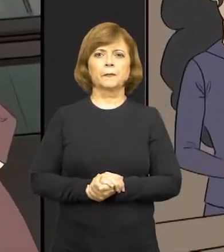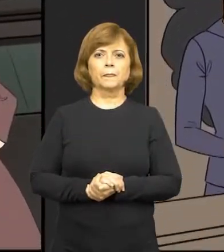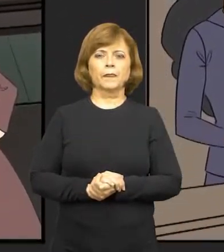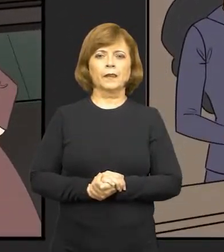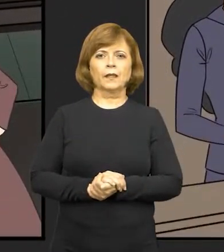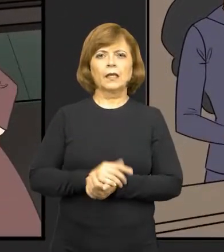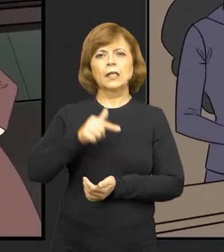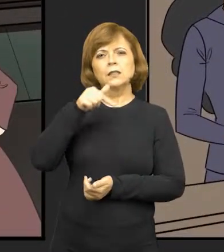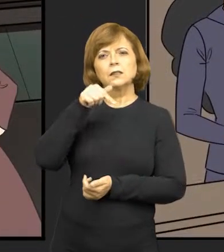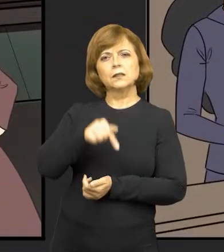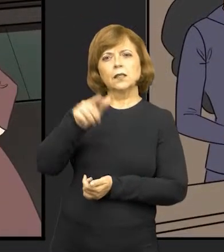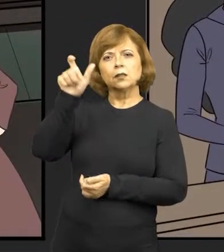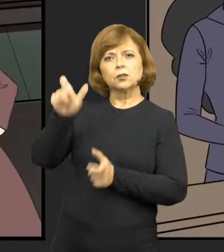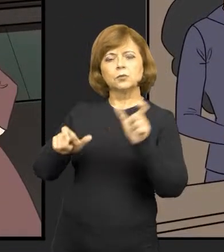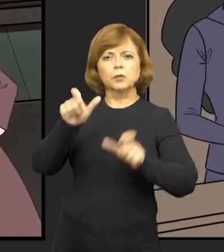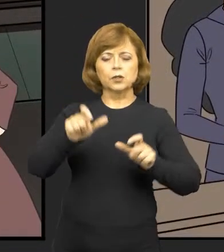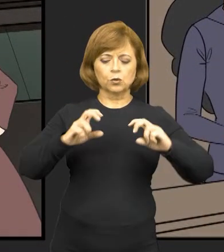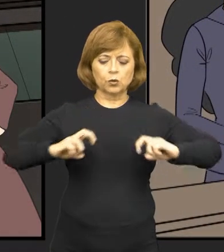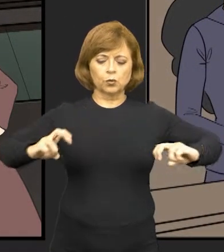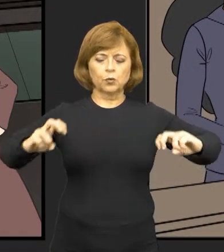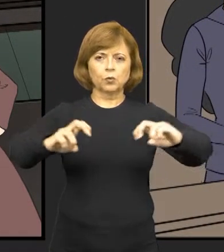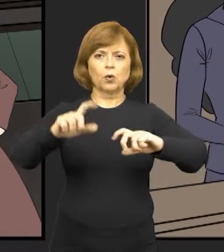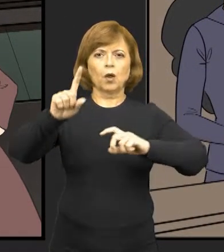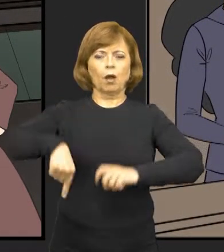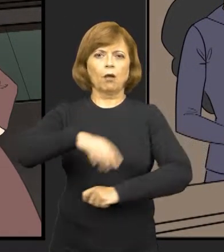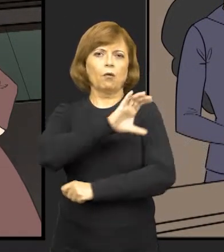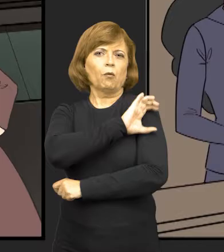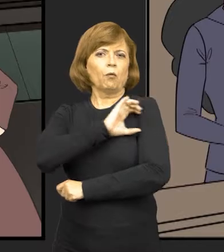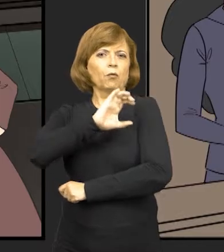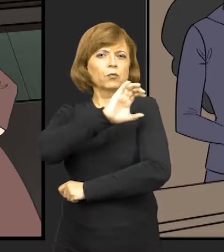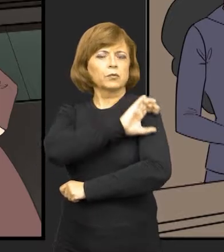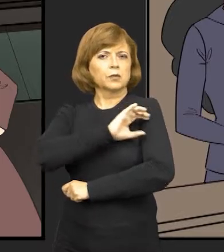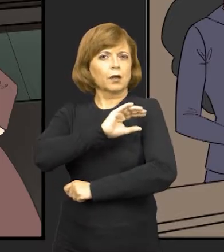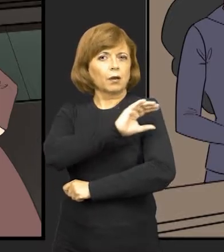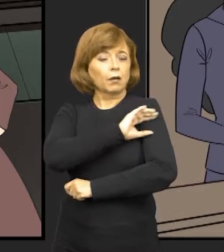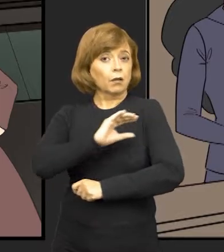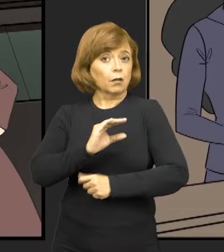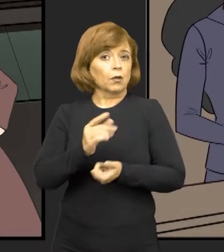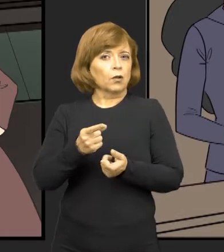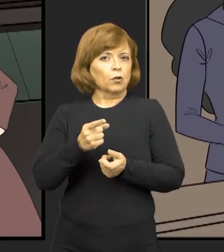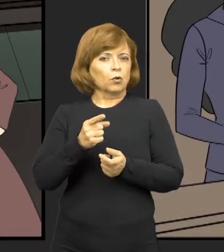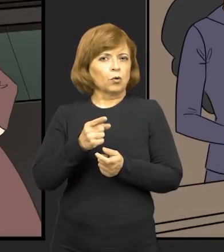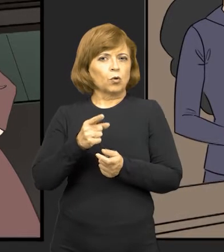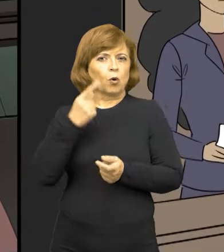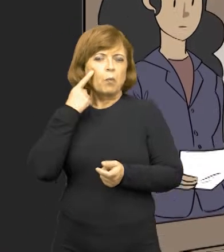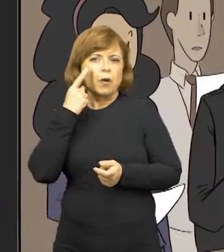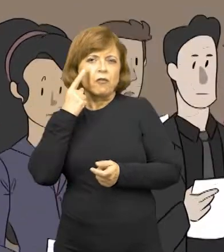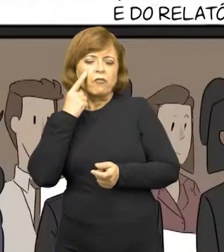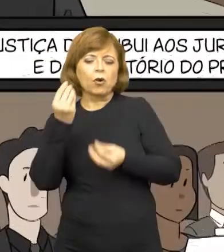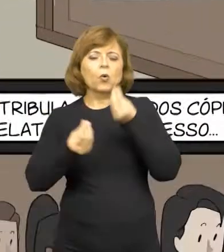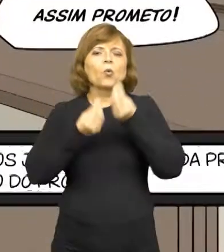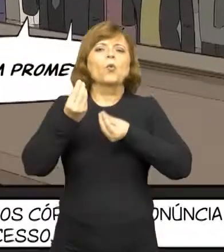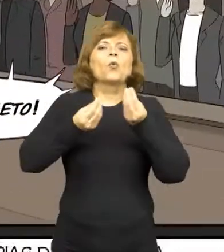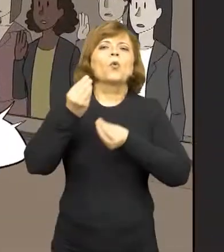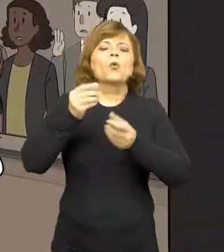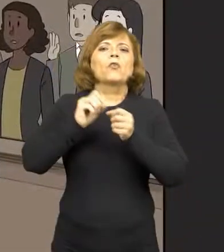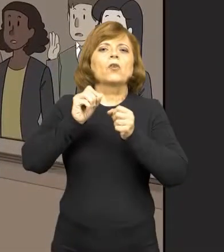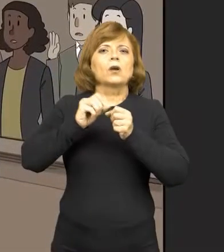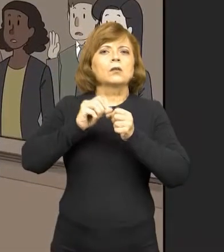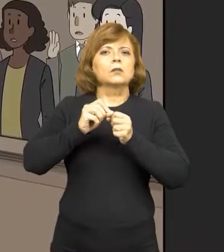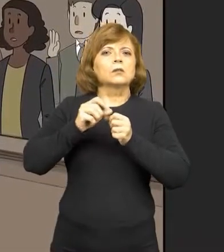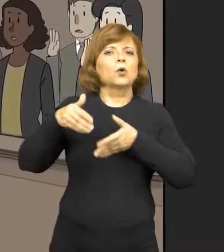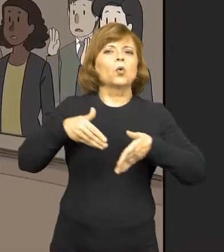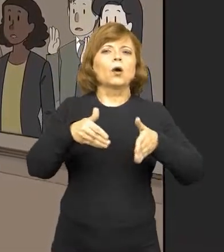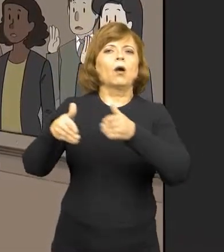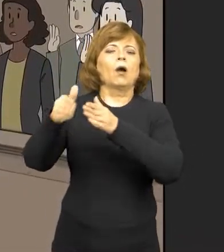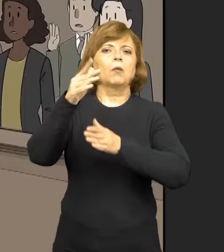Sete jurados formam o conselho de sentença e decidem o destino do réu perante o juiz. Eles